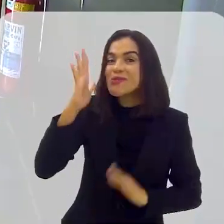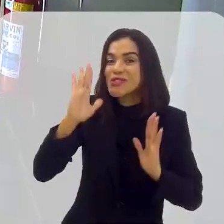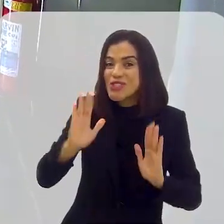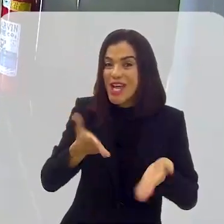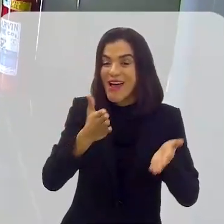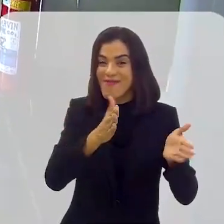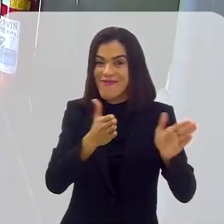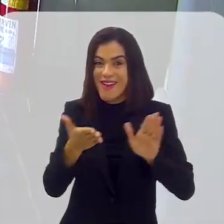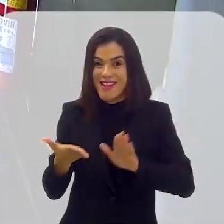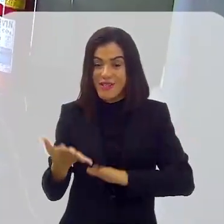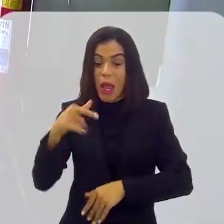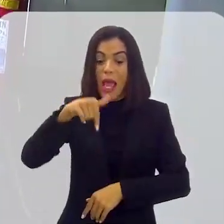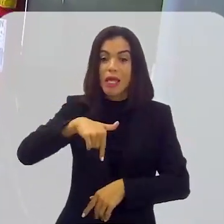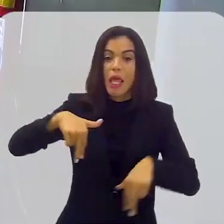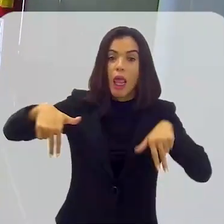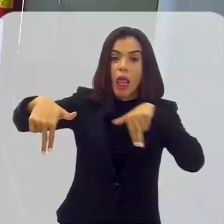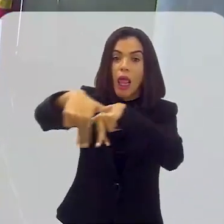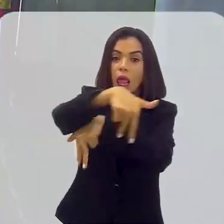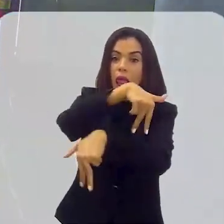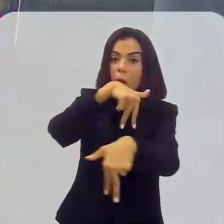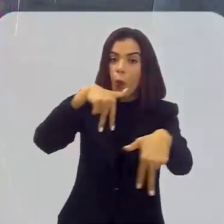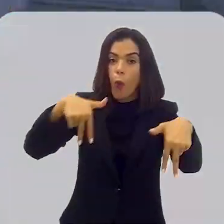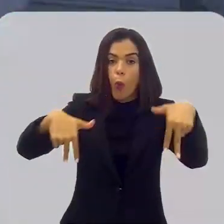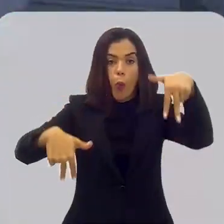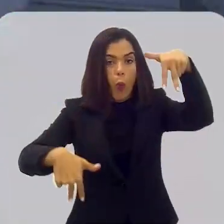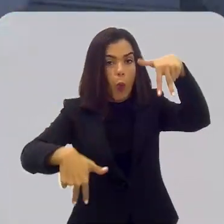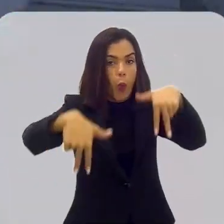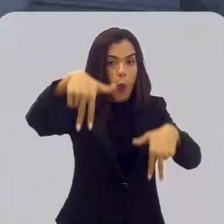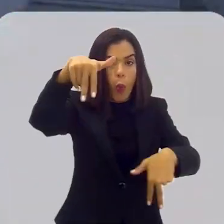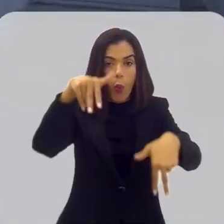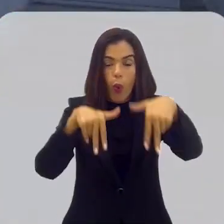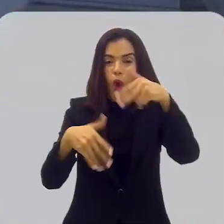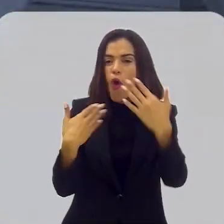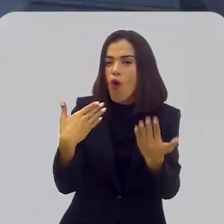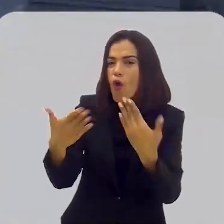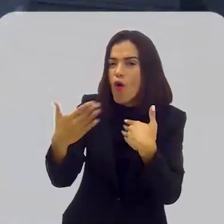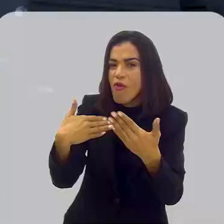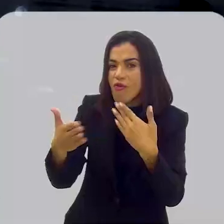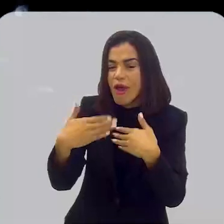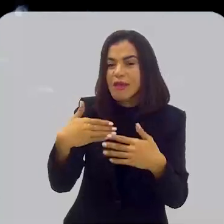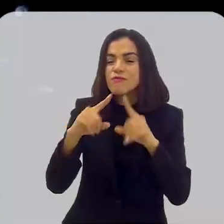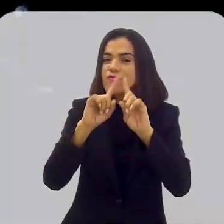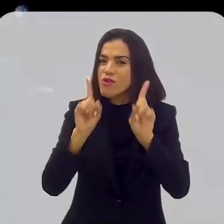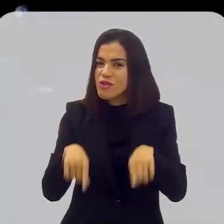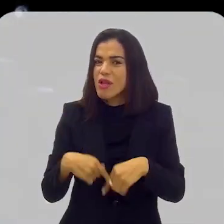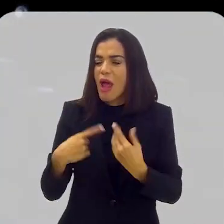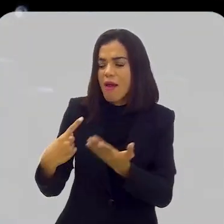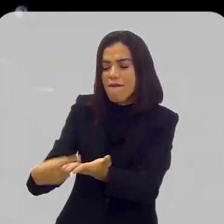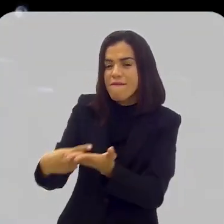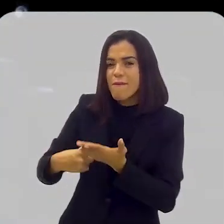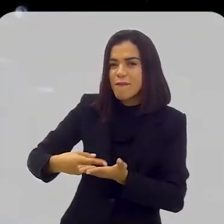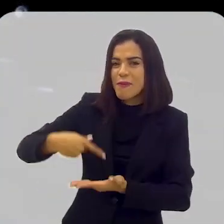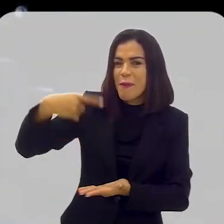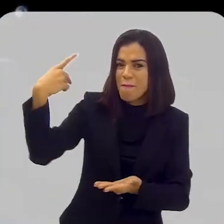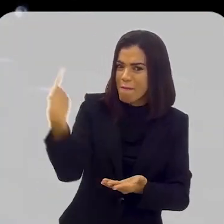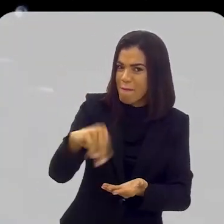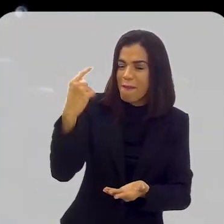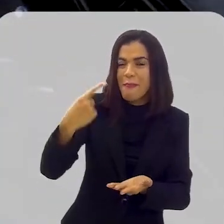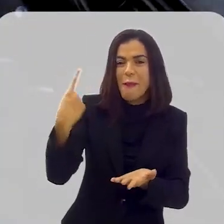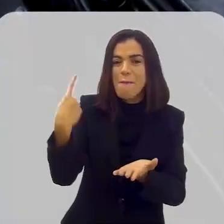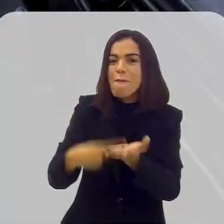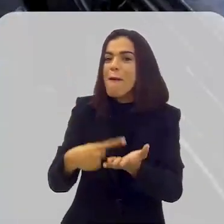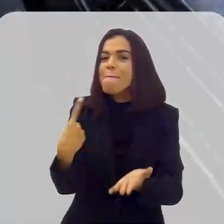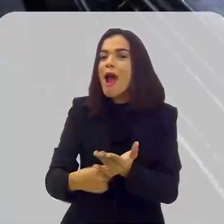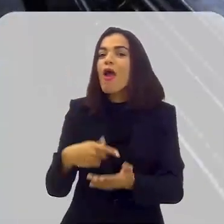pessoas falecidas aqui na Assembleia Legislativa. Nas conversas de corredores, funcionários costumam apostar sobre qual